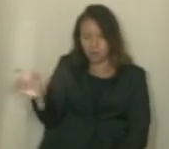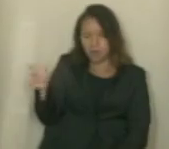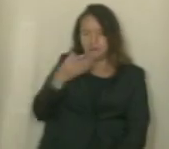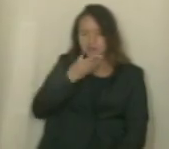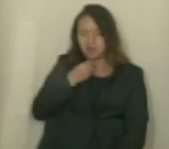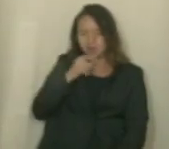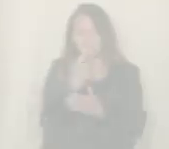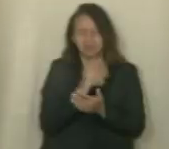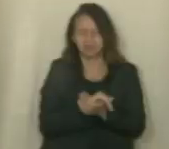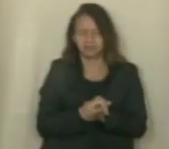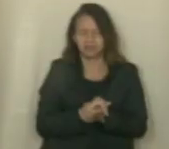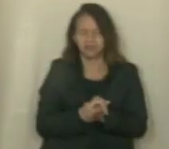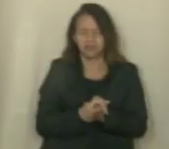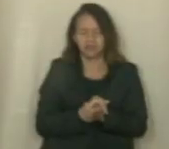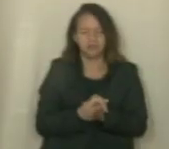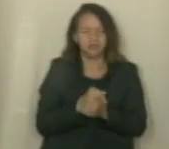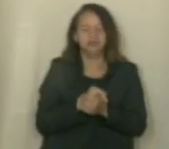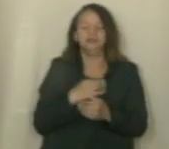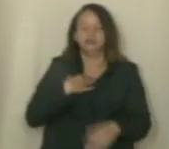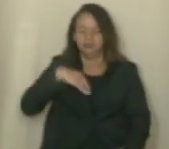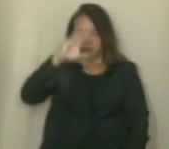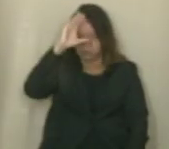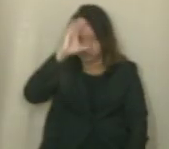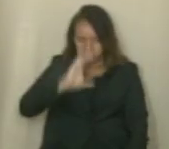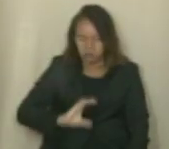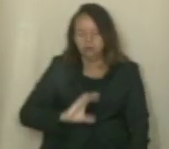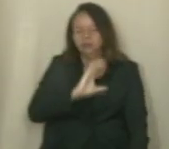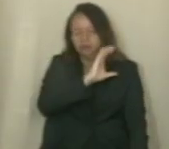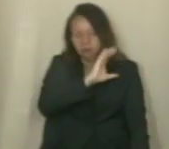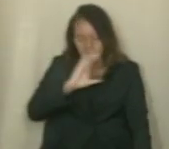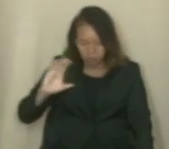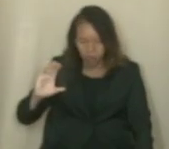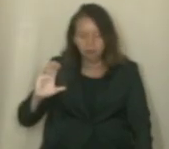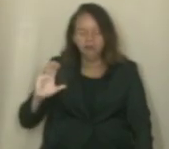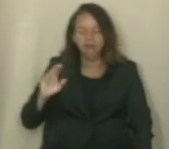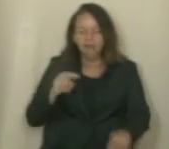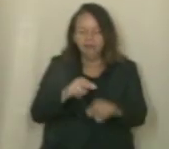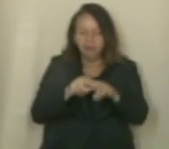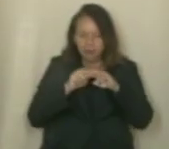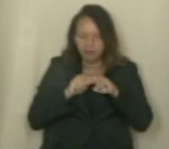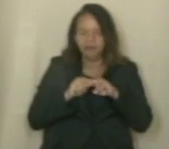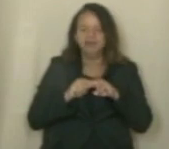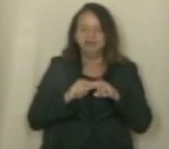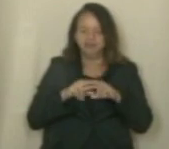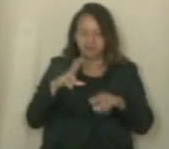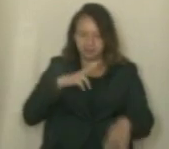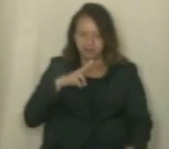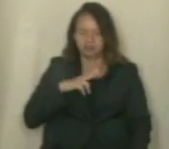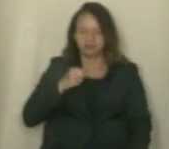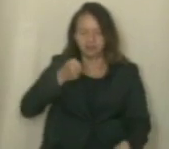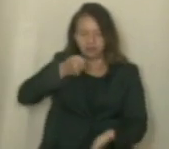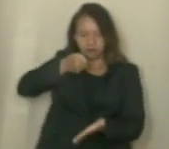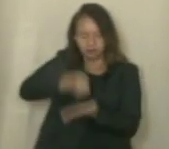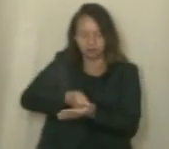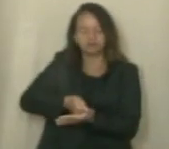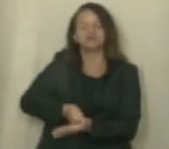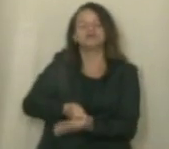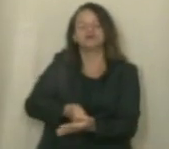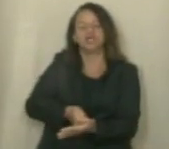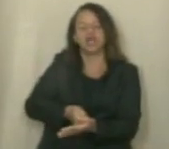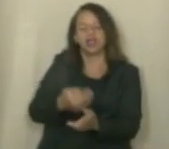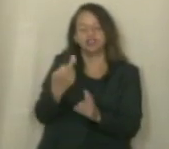estuprador. E eu sou católica e que por isso eu tenho uma firme convicção